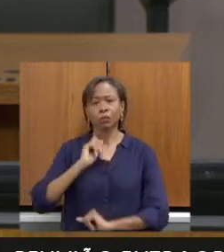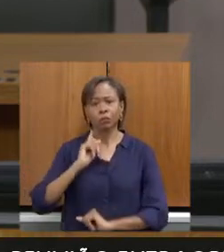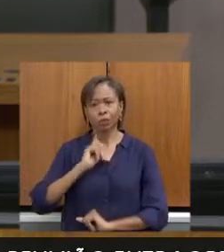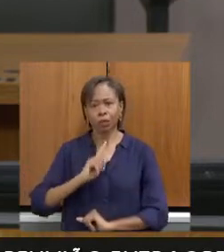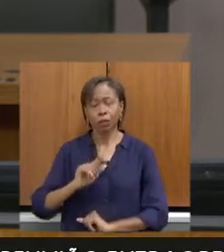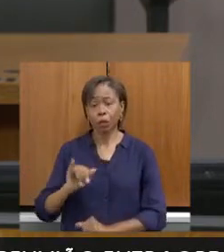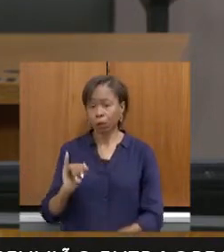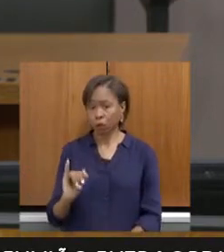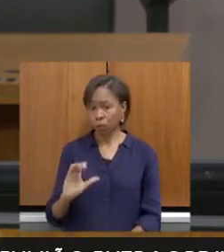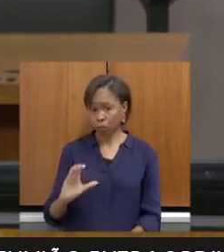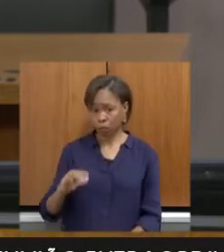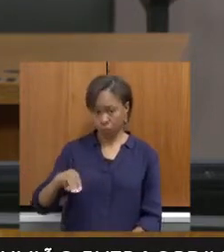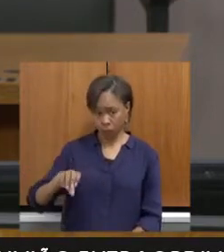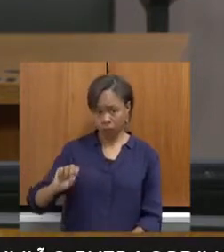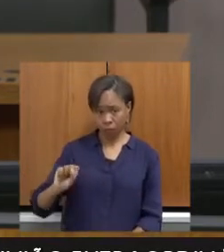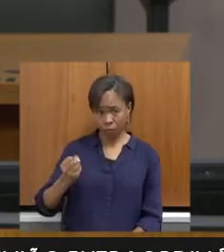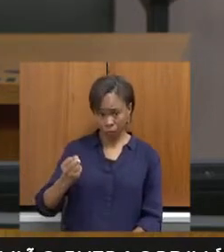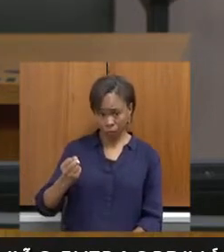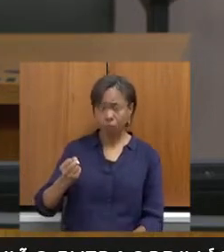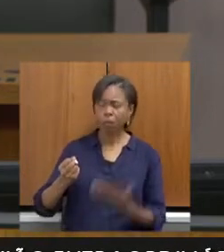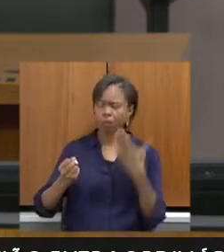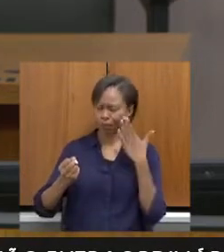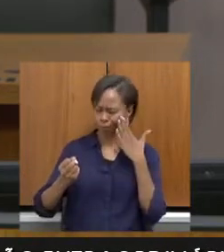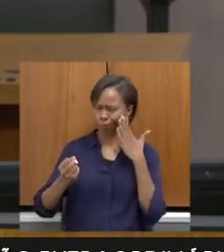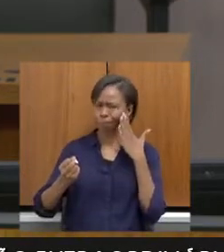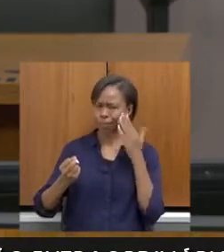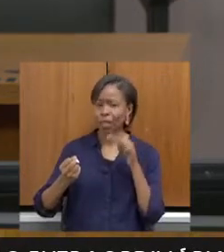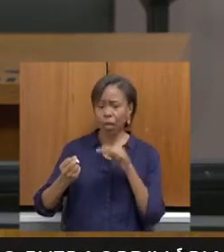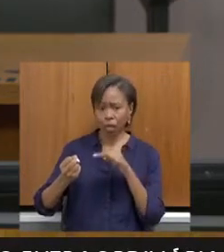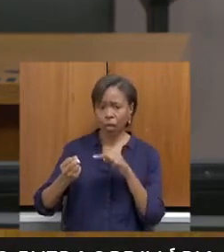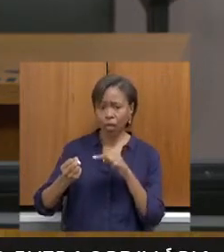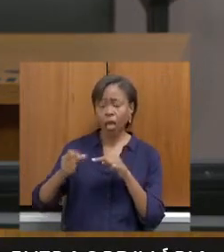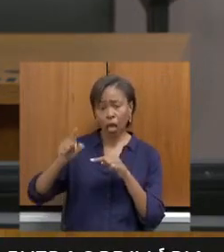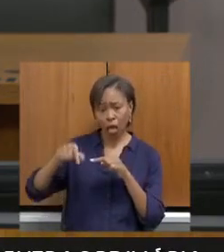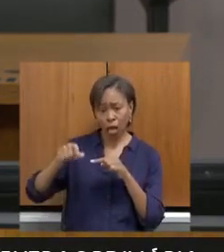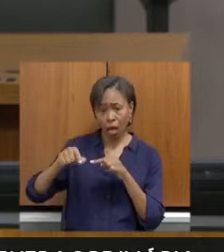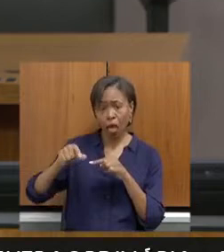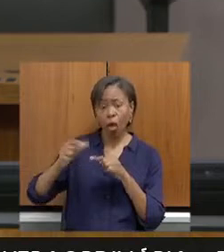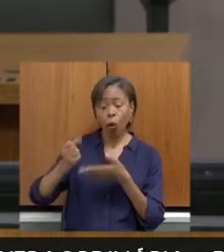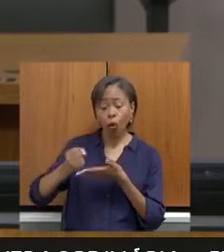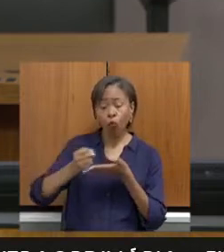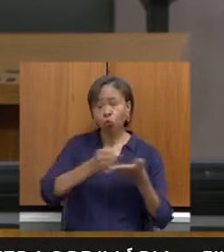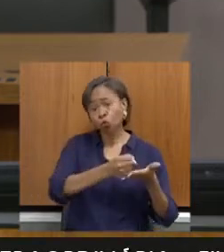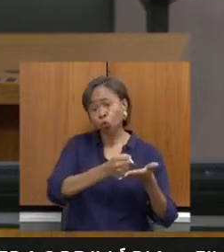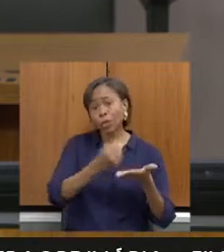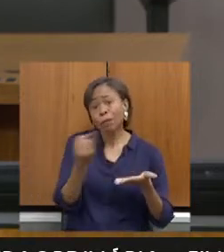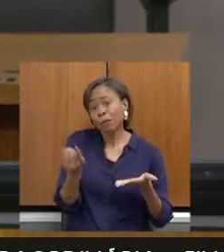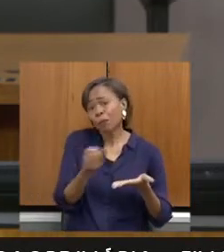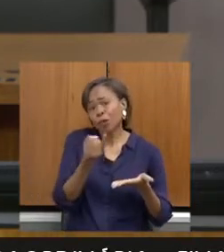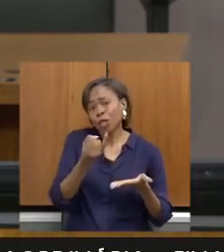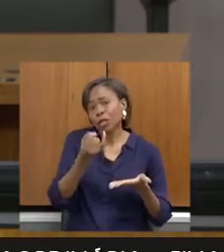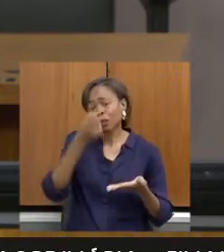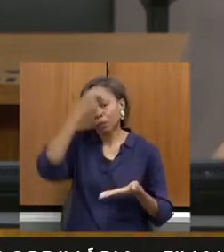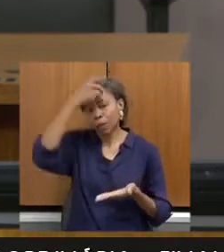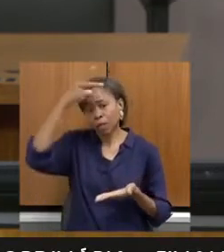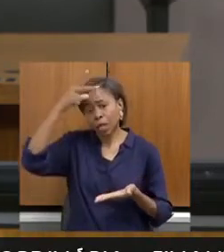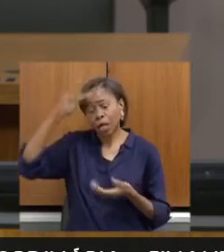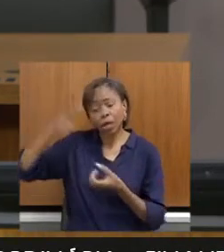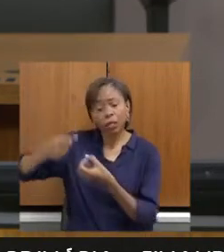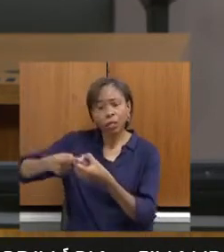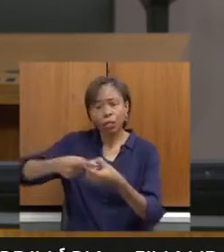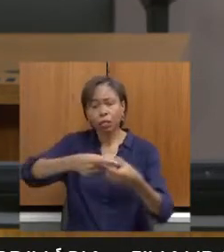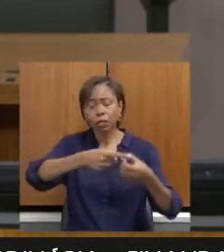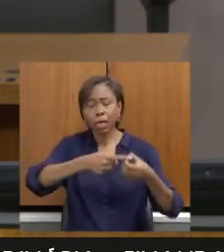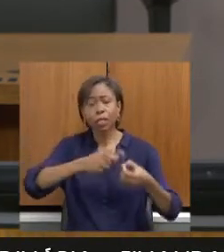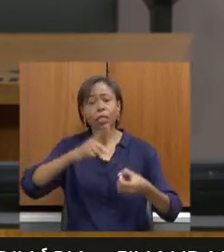E o ICMS, nós sabemos que é um recurso importante para aqueles municípios que fomentam